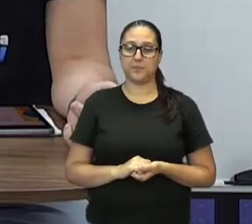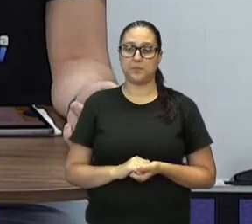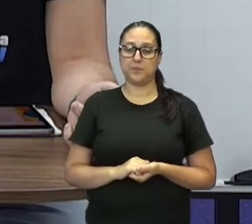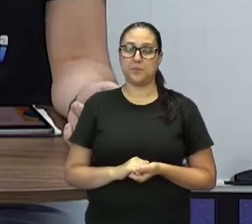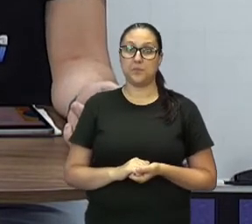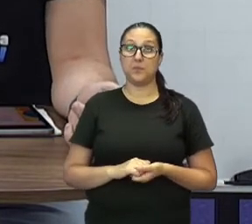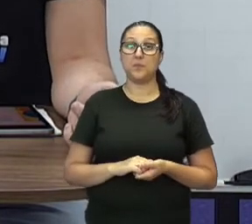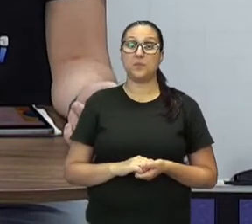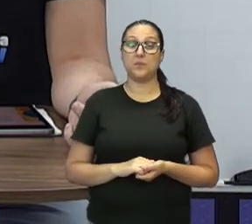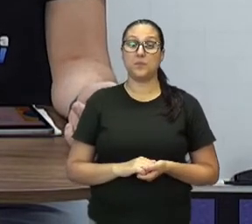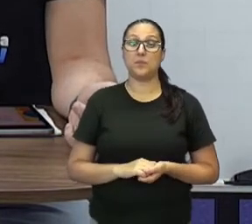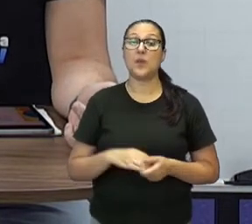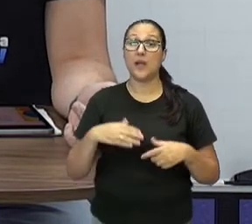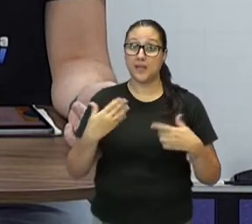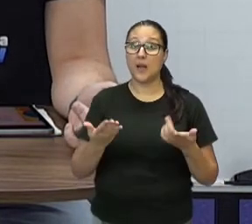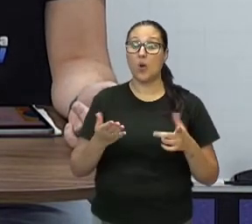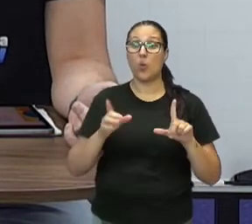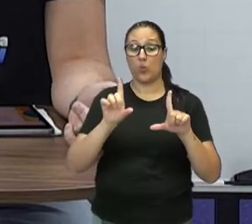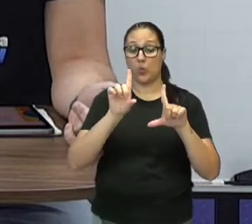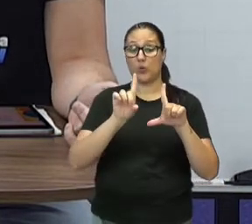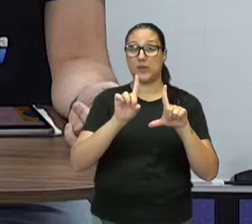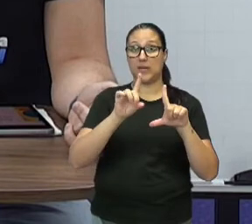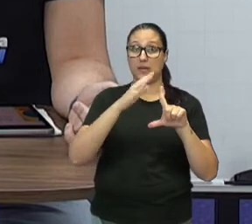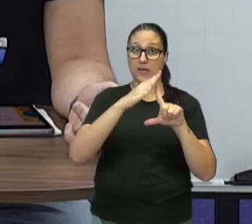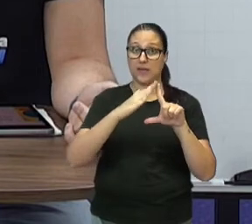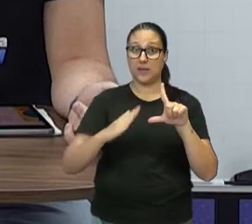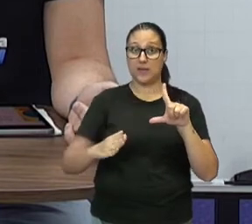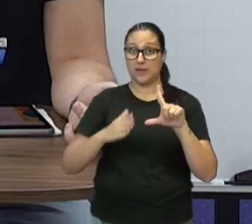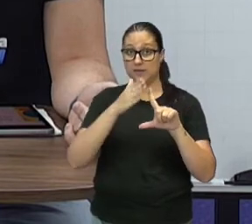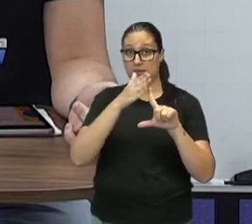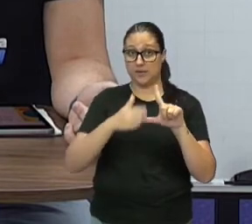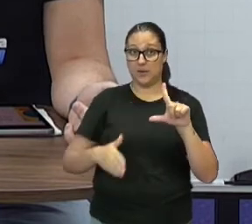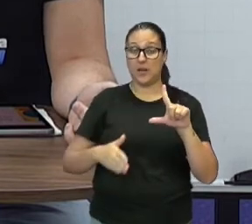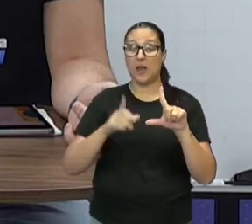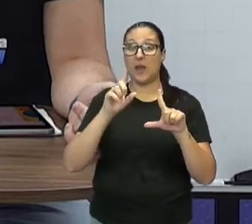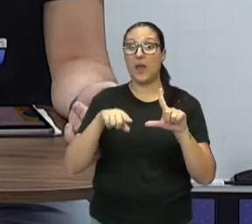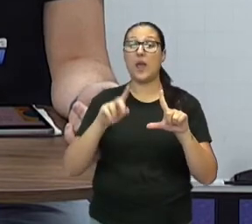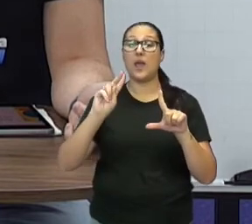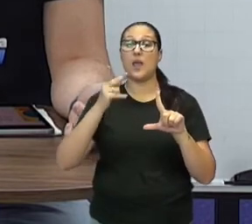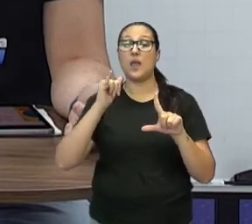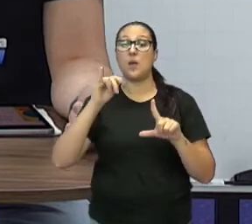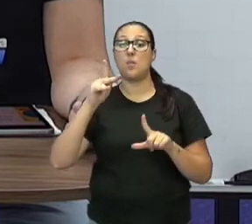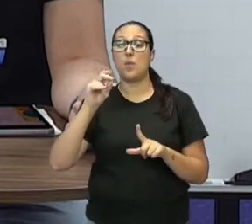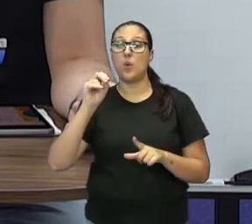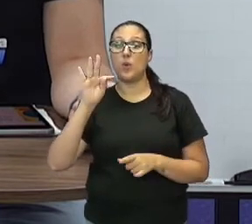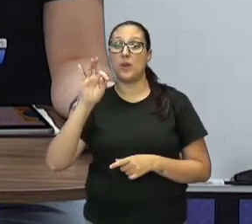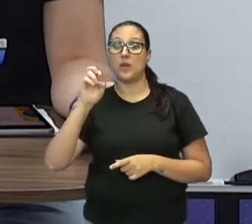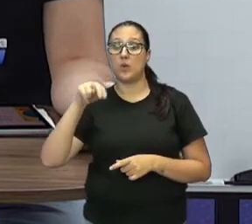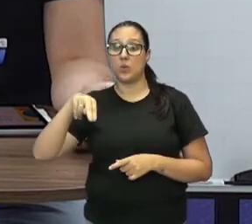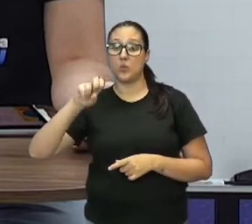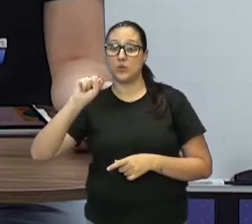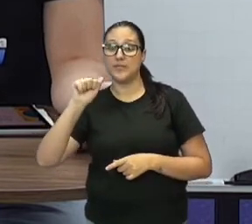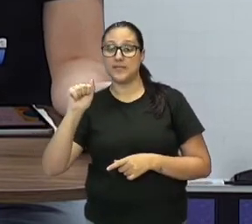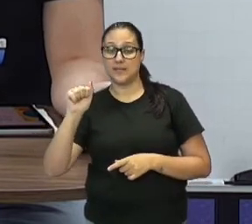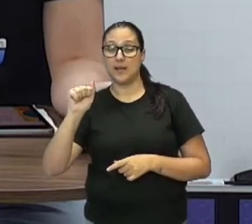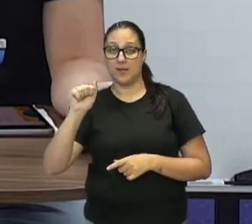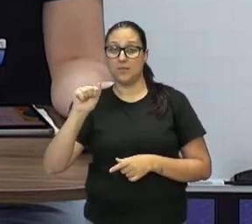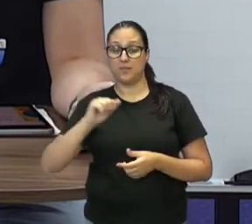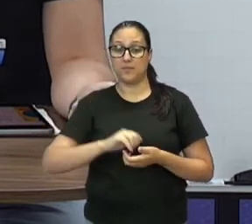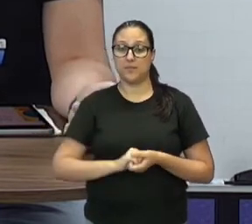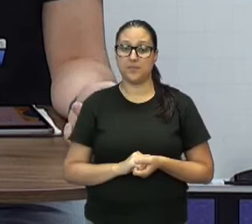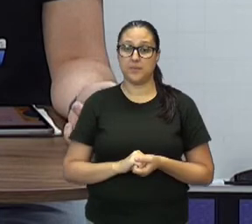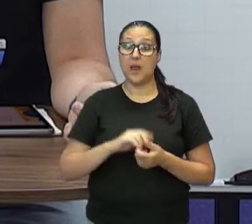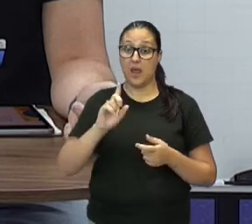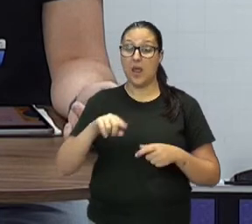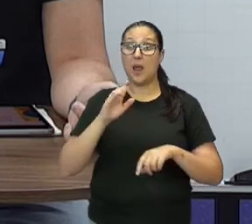o nosso Dzinho aqui, ó, pessoal, ele é a nossa hipotenusa. E a hipotenusa é o maior lado,